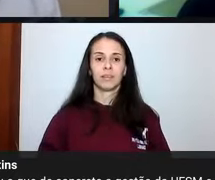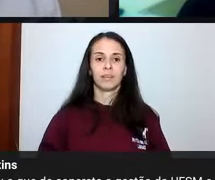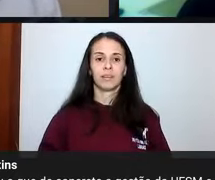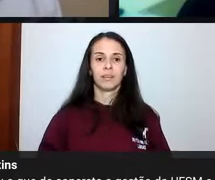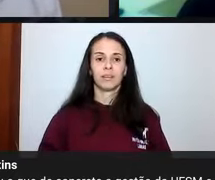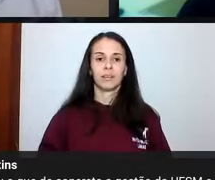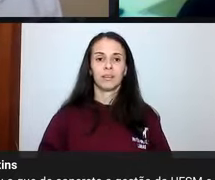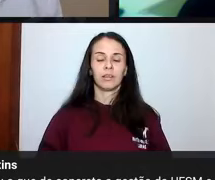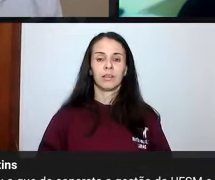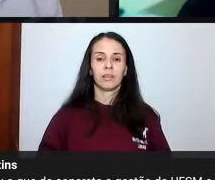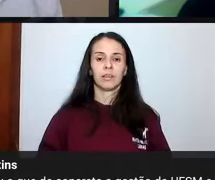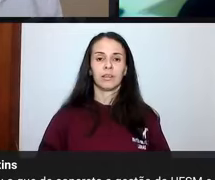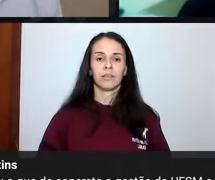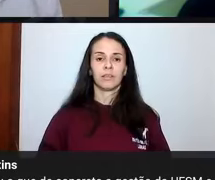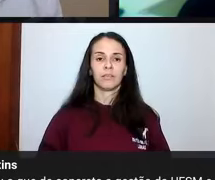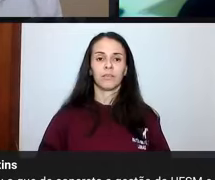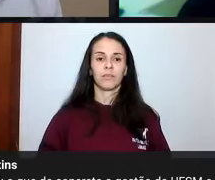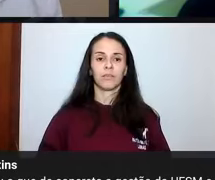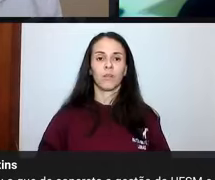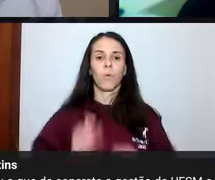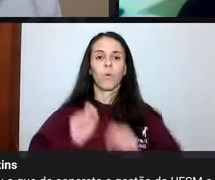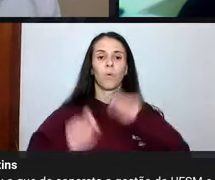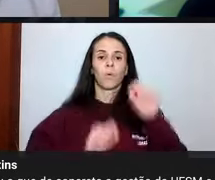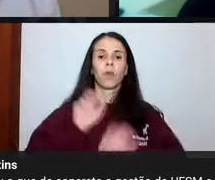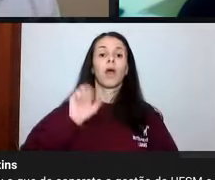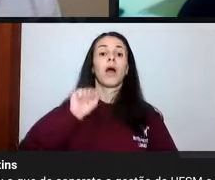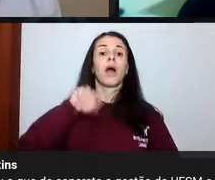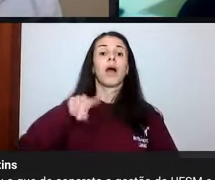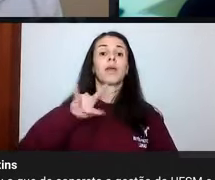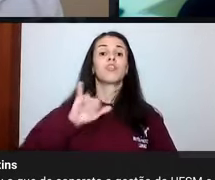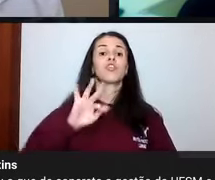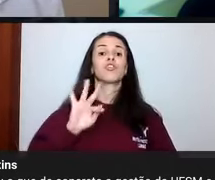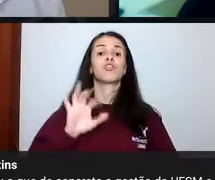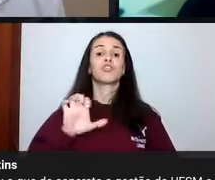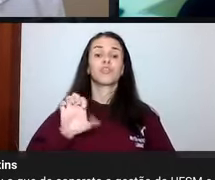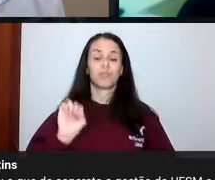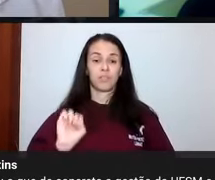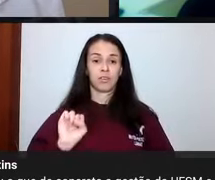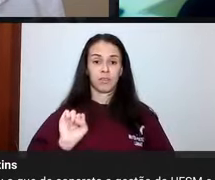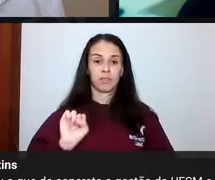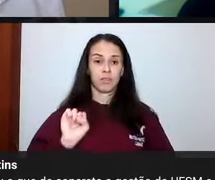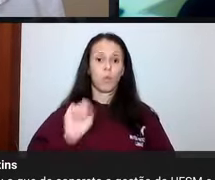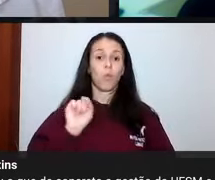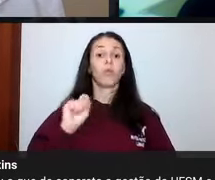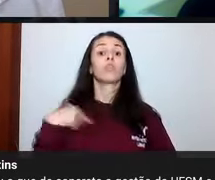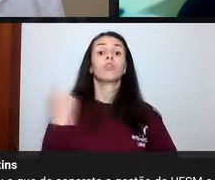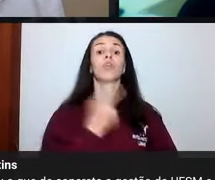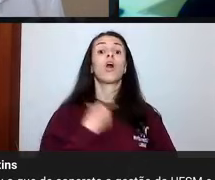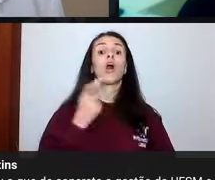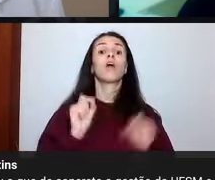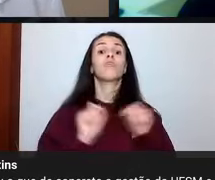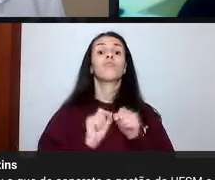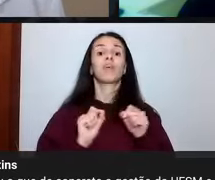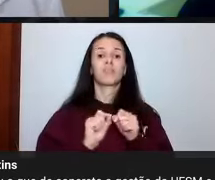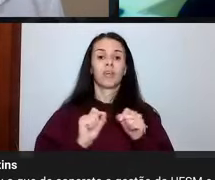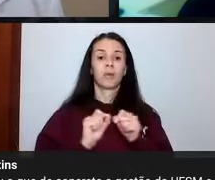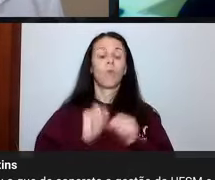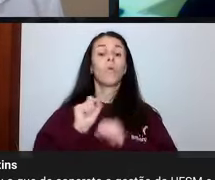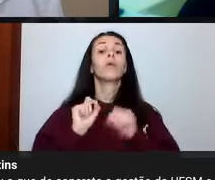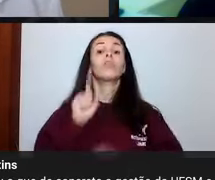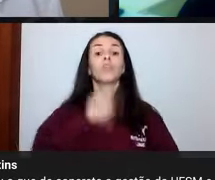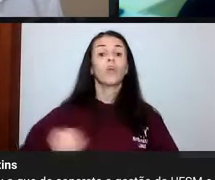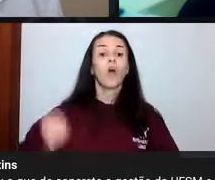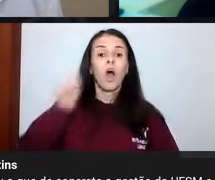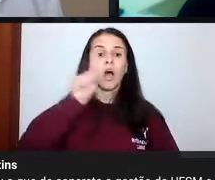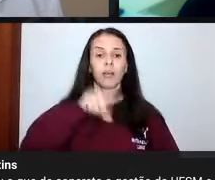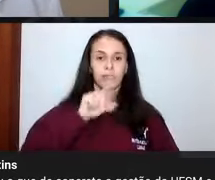O que que a ANDIF e a gestão da UFS, o que nós estamos fazendo, professor Gili, o que todos nós estamos fazendo